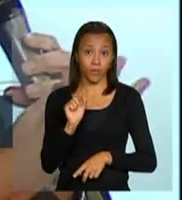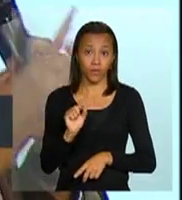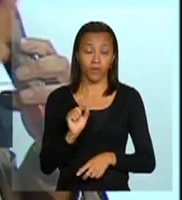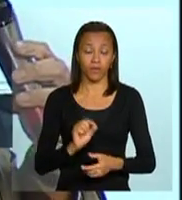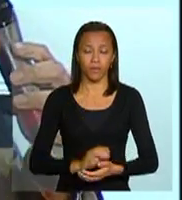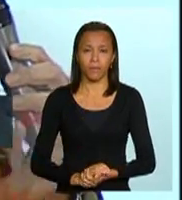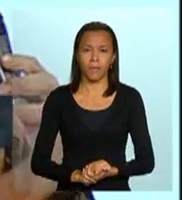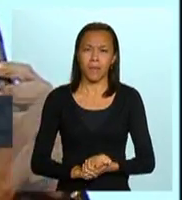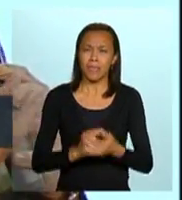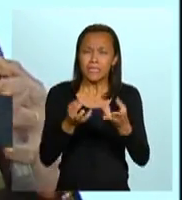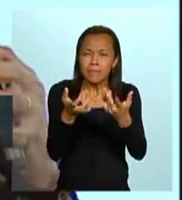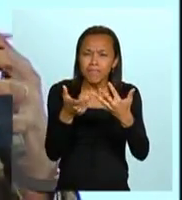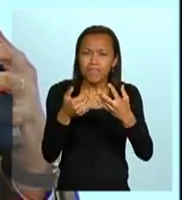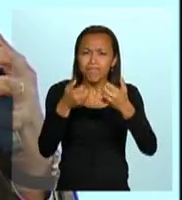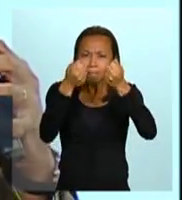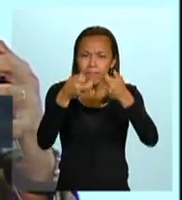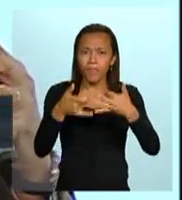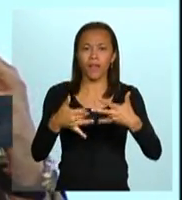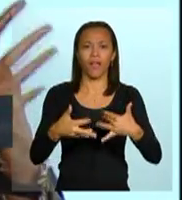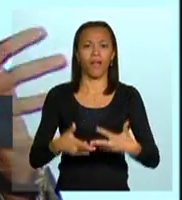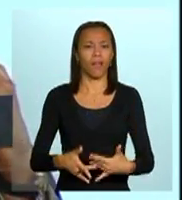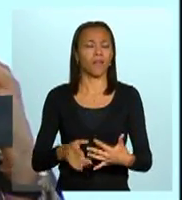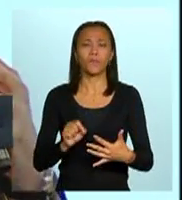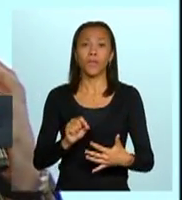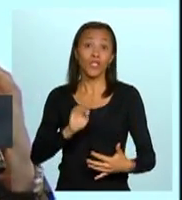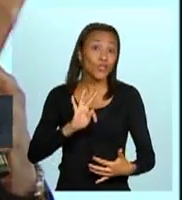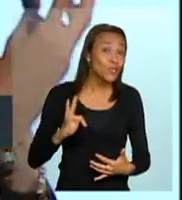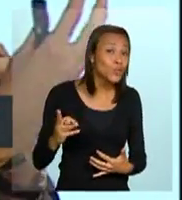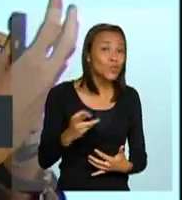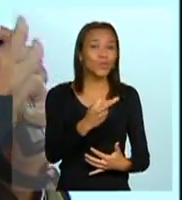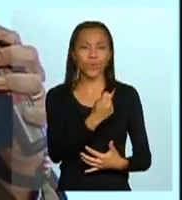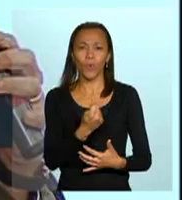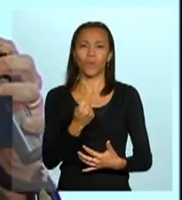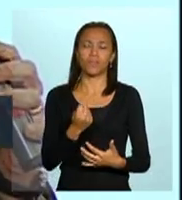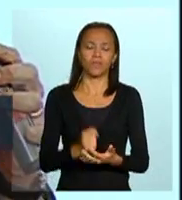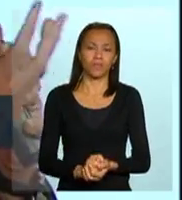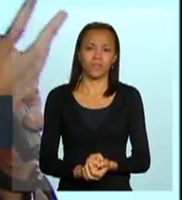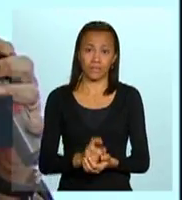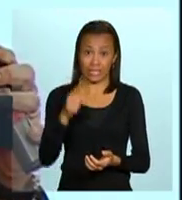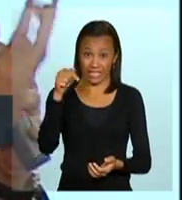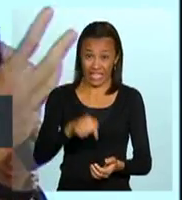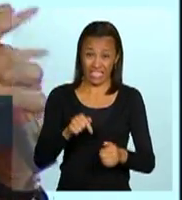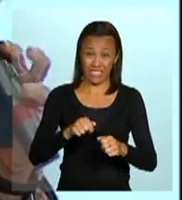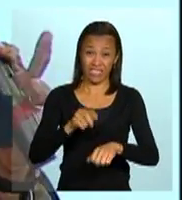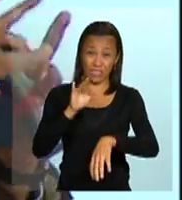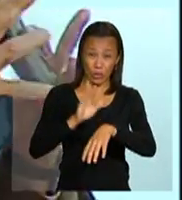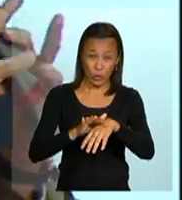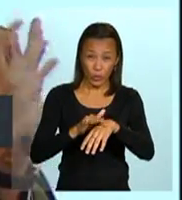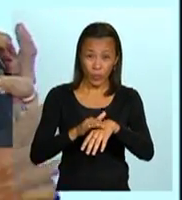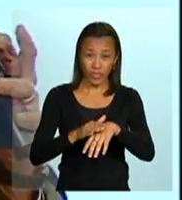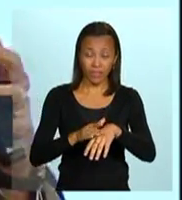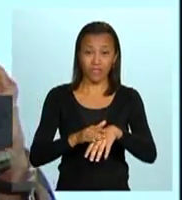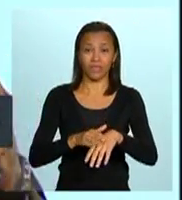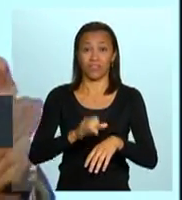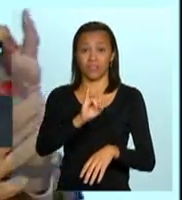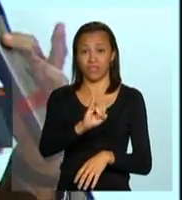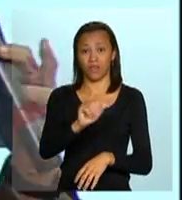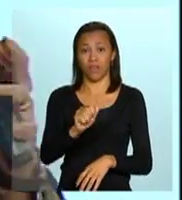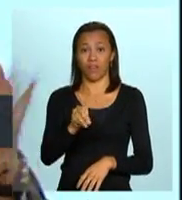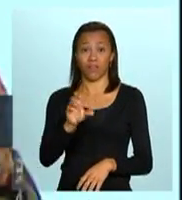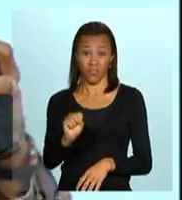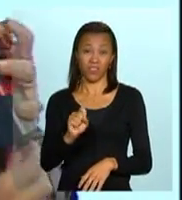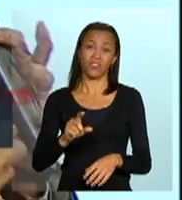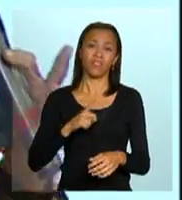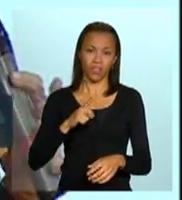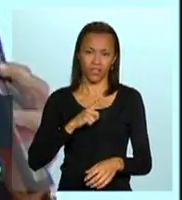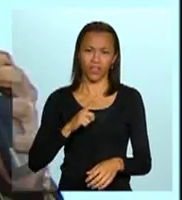bem detalhada todas as facetas, vamos dizer assim, dessa epidemia de AIDS que tem toda essa variação